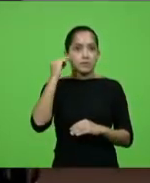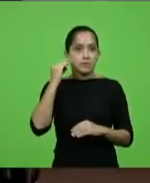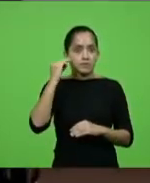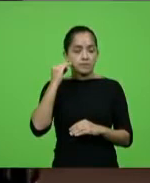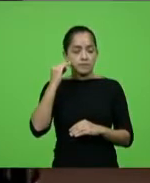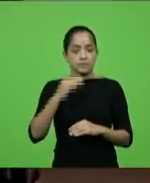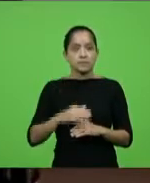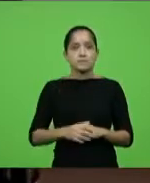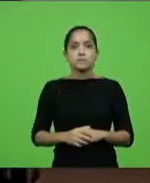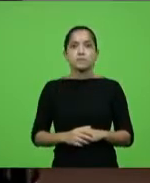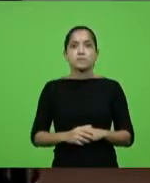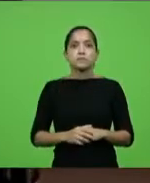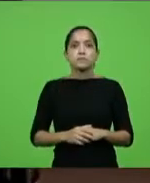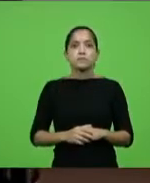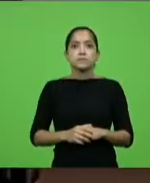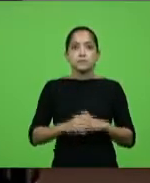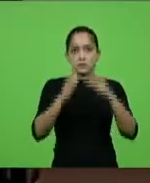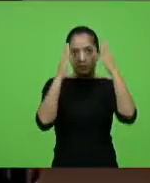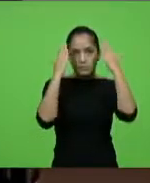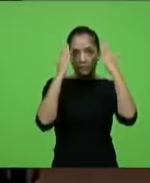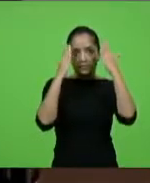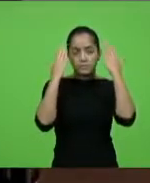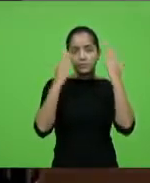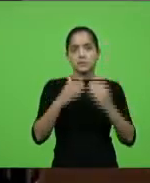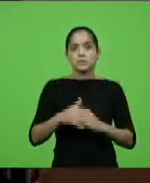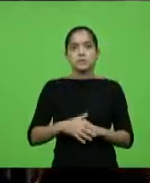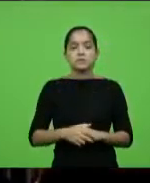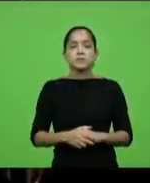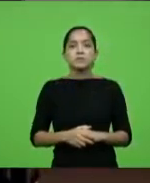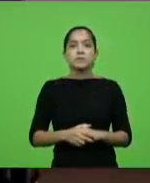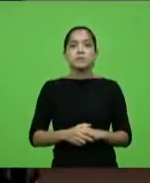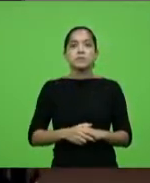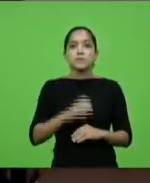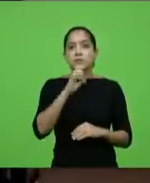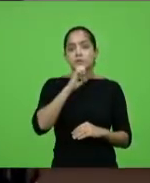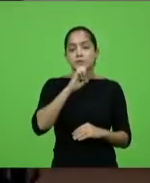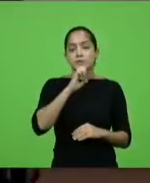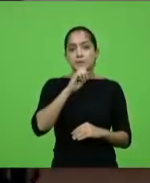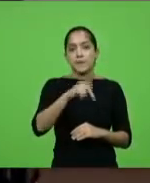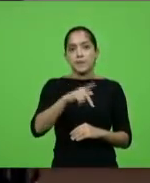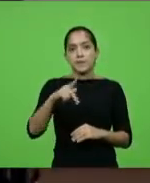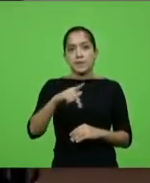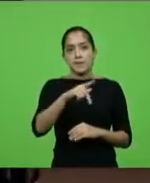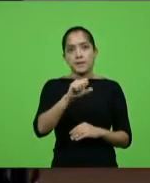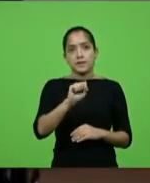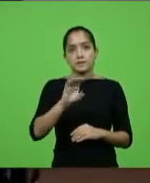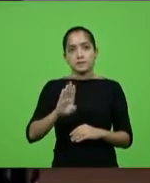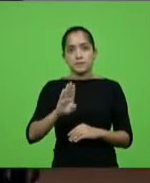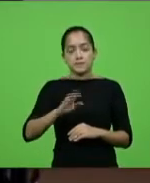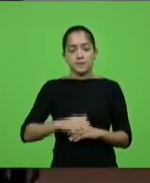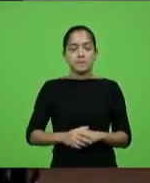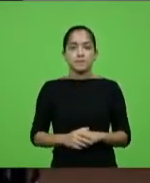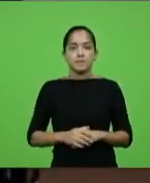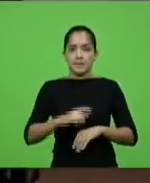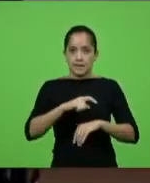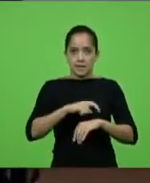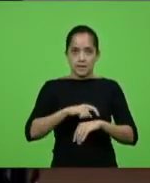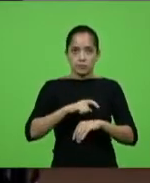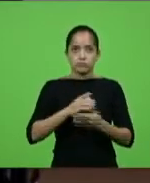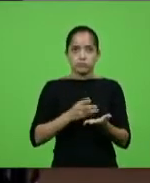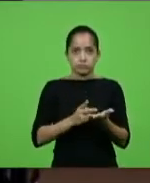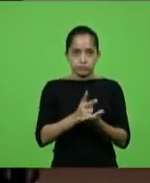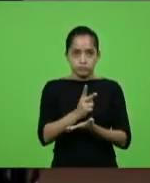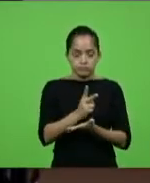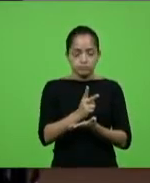PSL e PL, José Milton Schaefer e Felipe Estevam, pelo bloco PP-PSB. Ato contínuo. O senhor